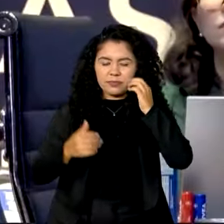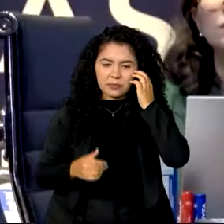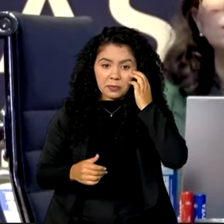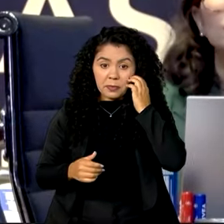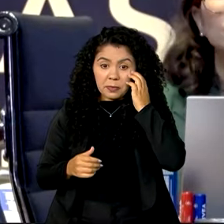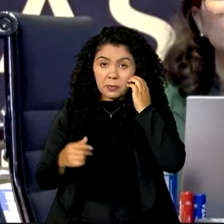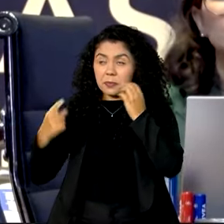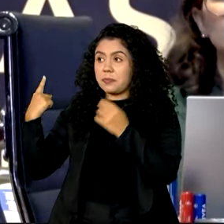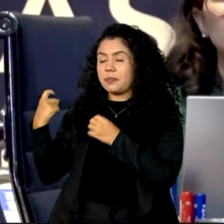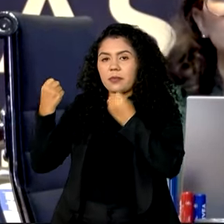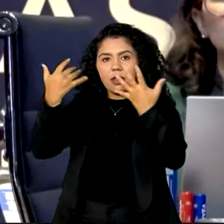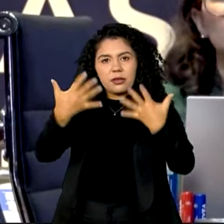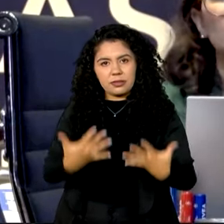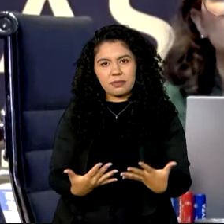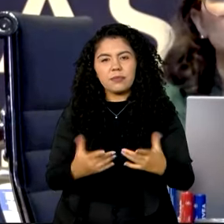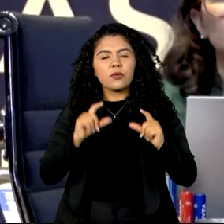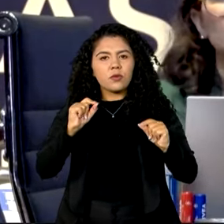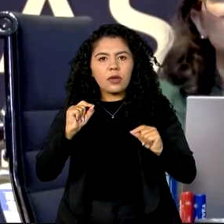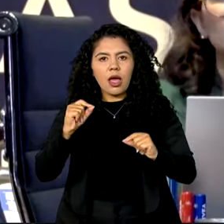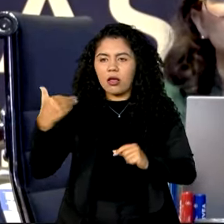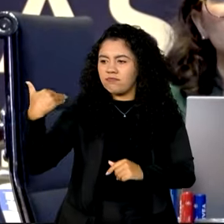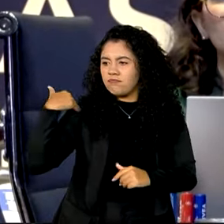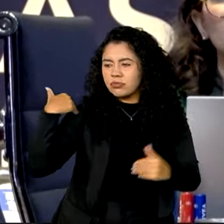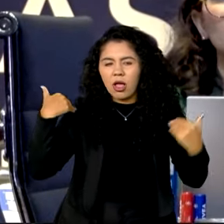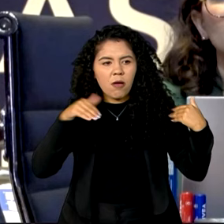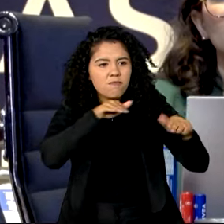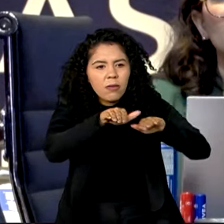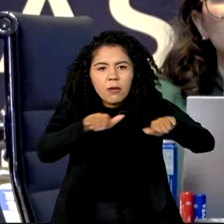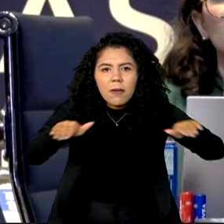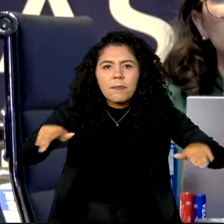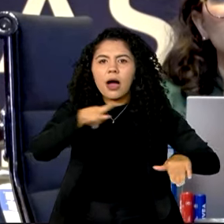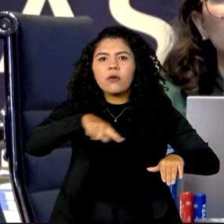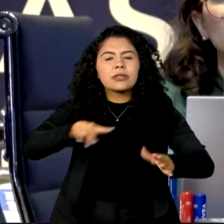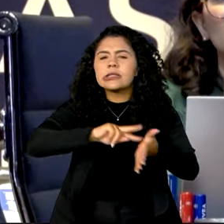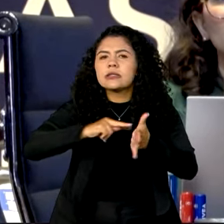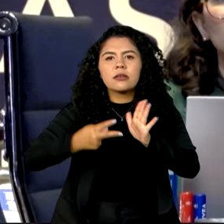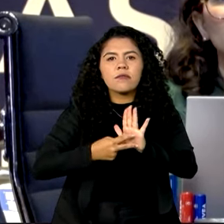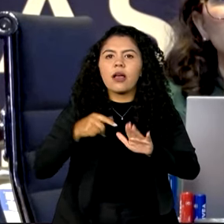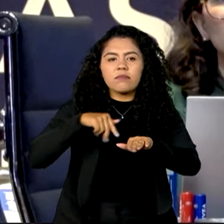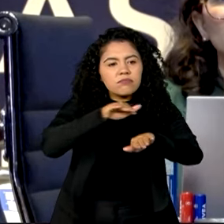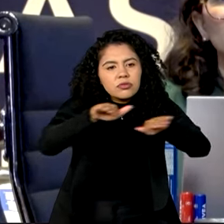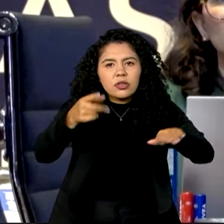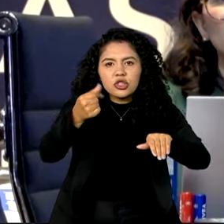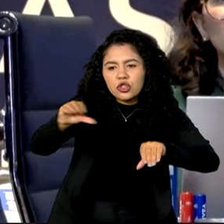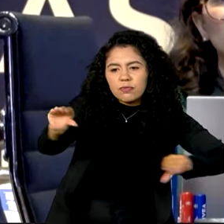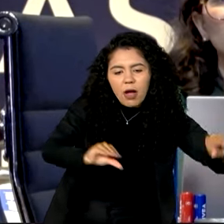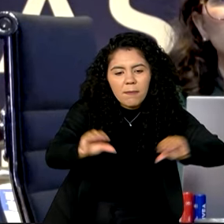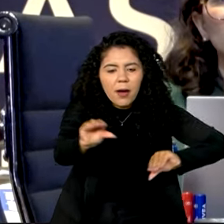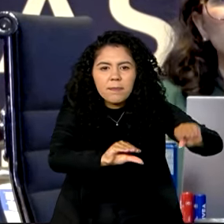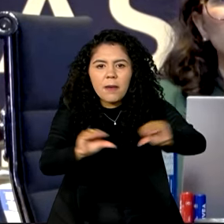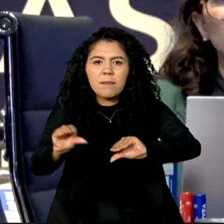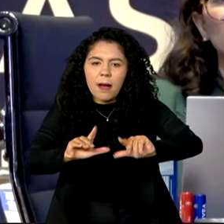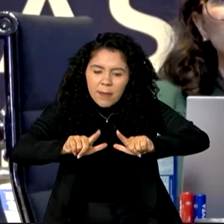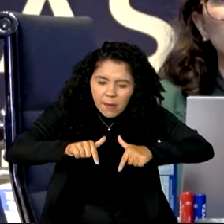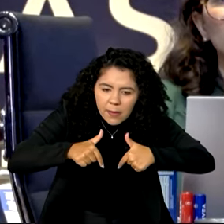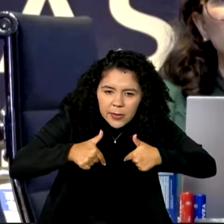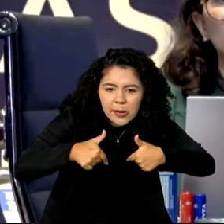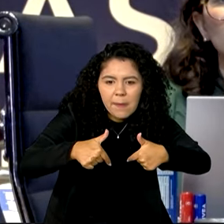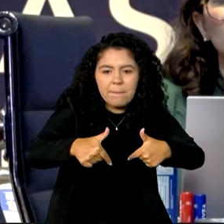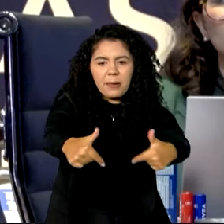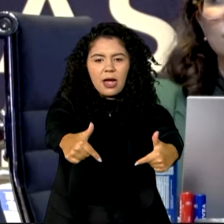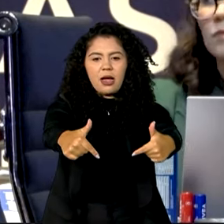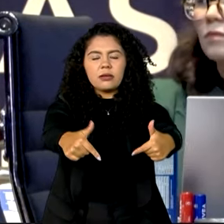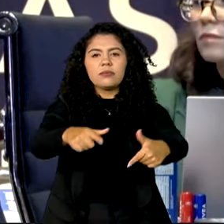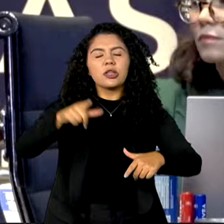Nosso chamado urgente é para mobilizar recursos financeiros de várias fontes em ações que